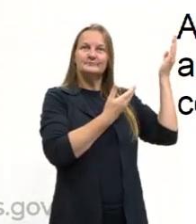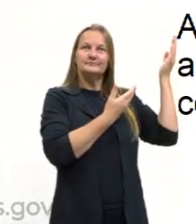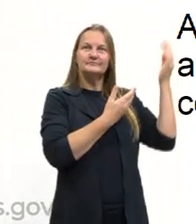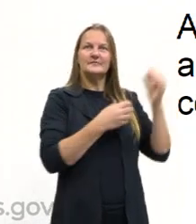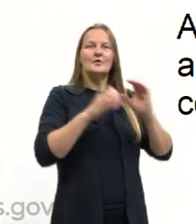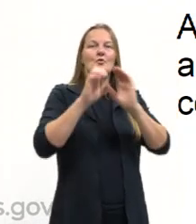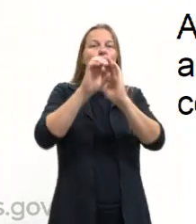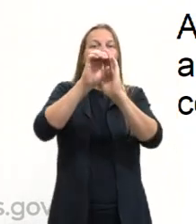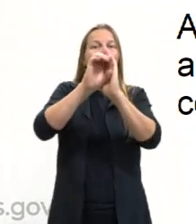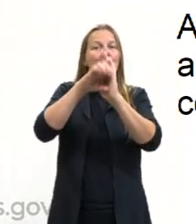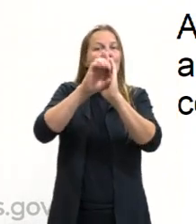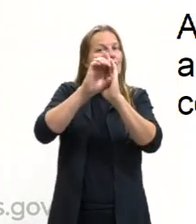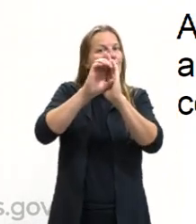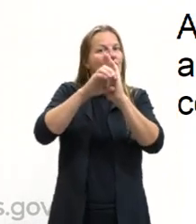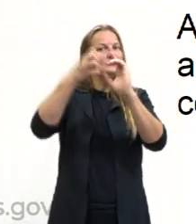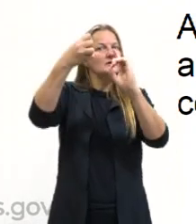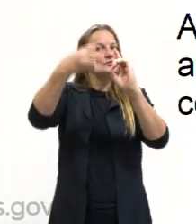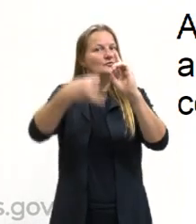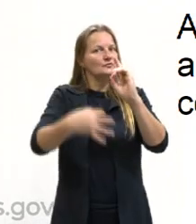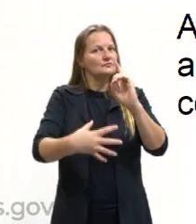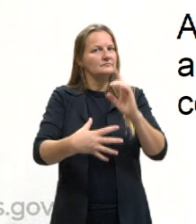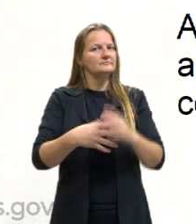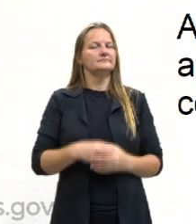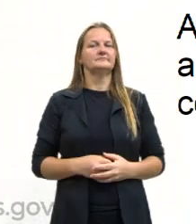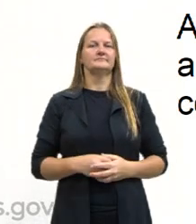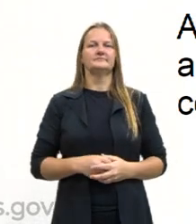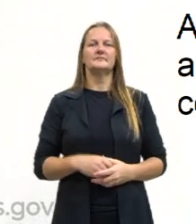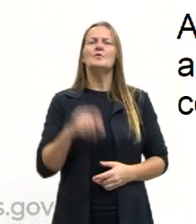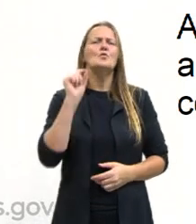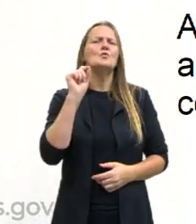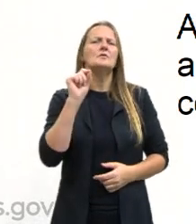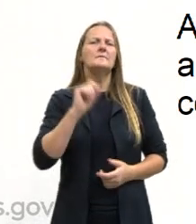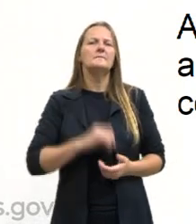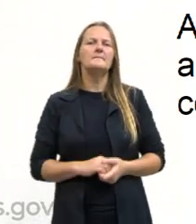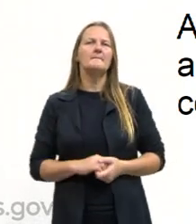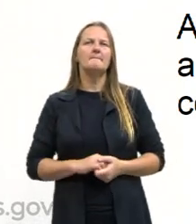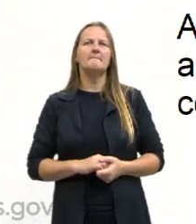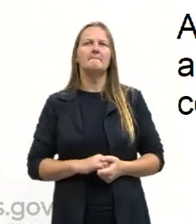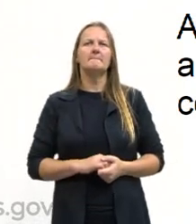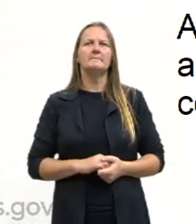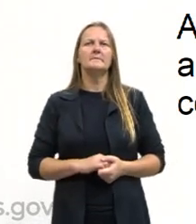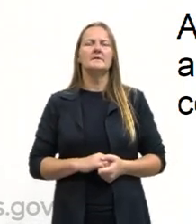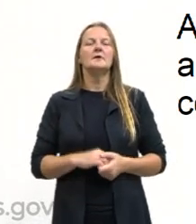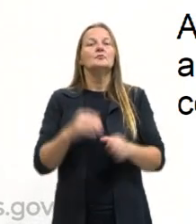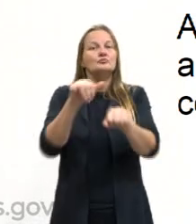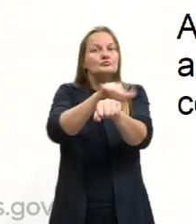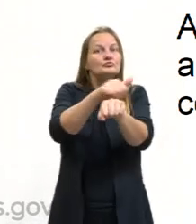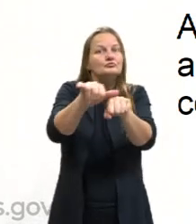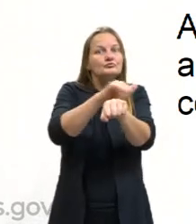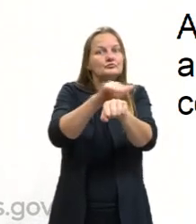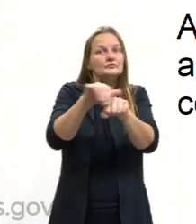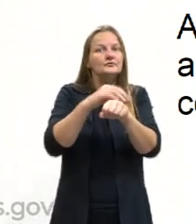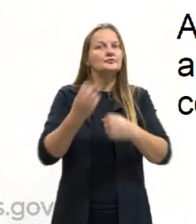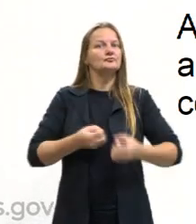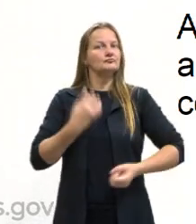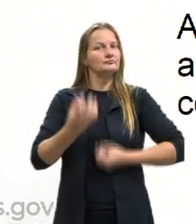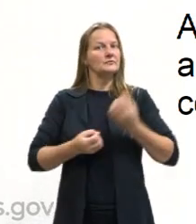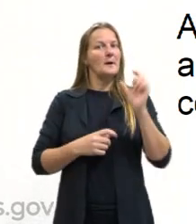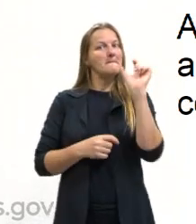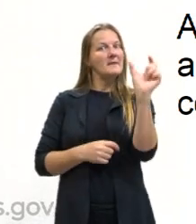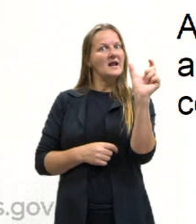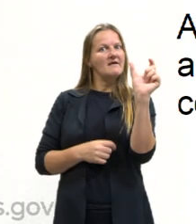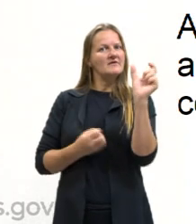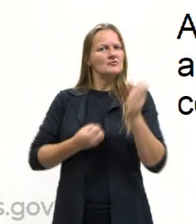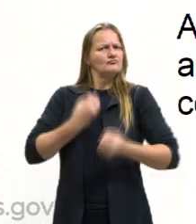definição do que seria esse duplo sentido. Duplo sentido vai ser um recurso expressivo em que as palavras e